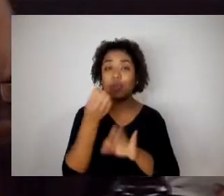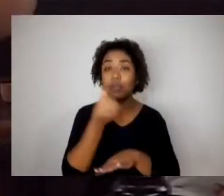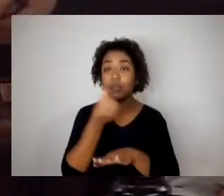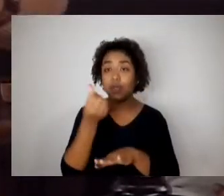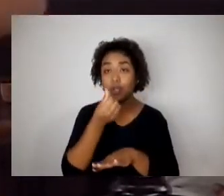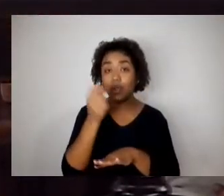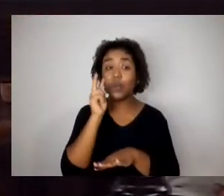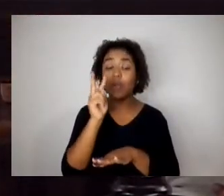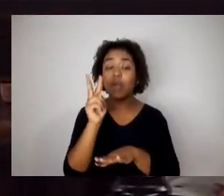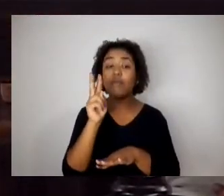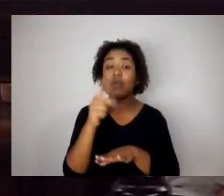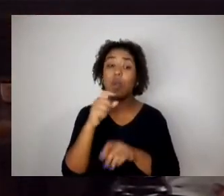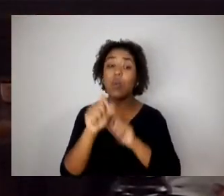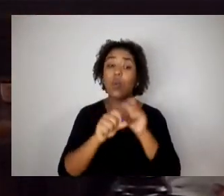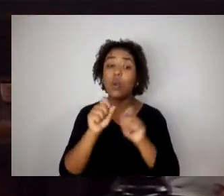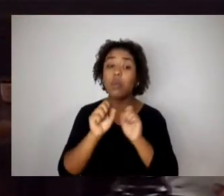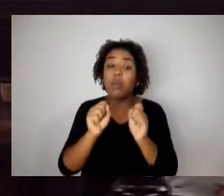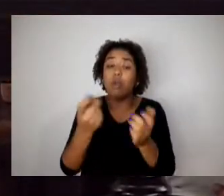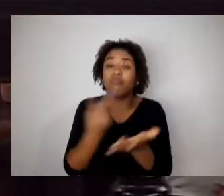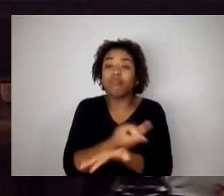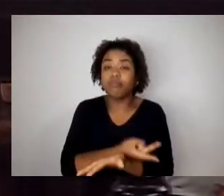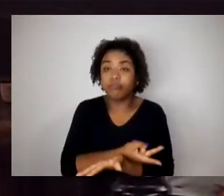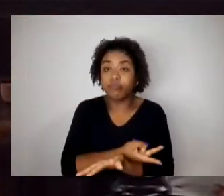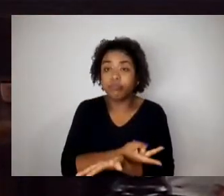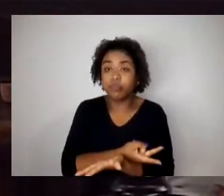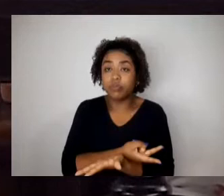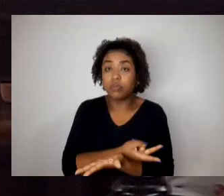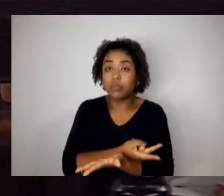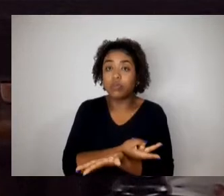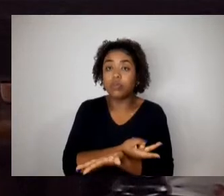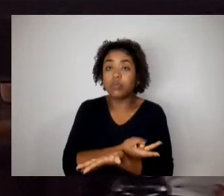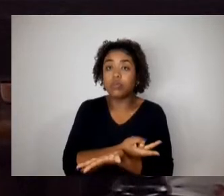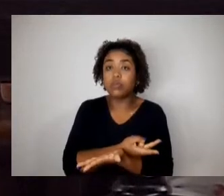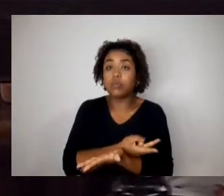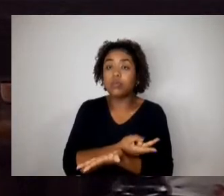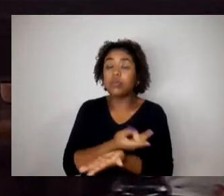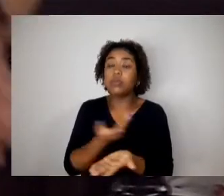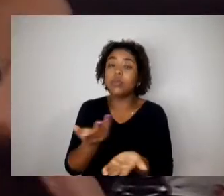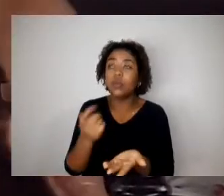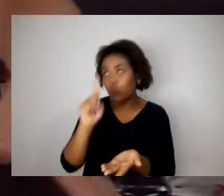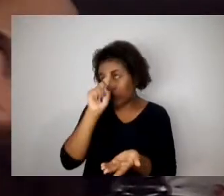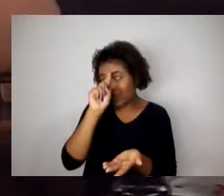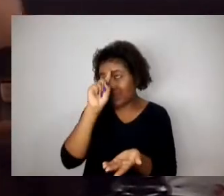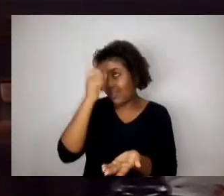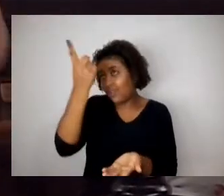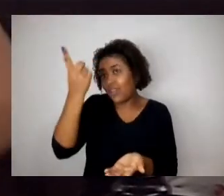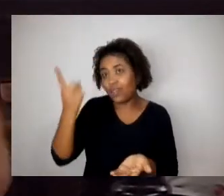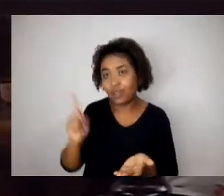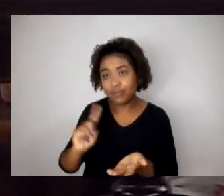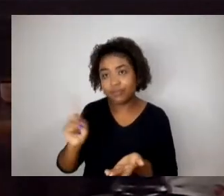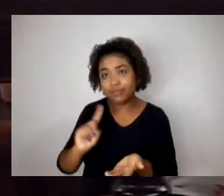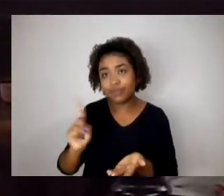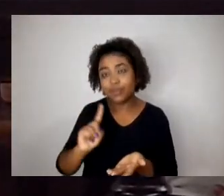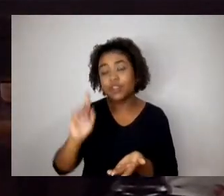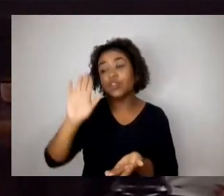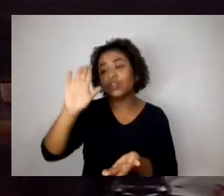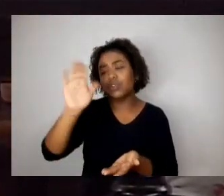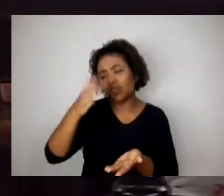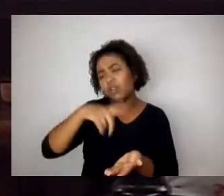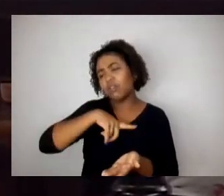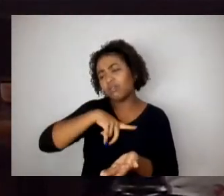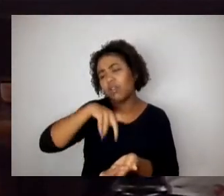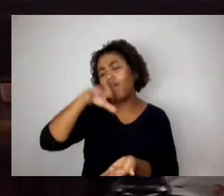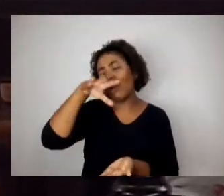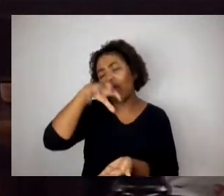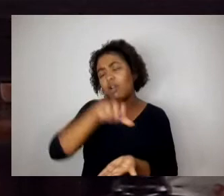sanção, ela é... Está prevista no... De fato, não foi criada, não foi inventada, ela está estabelecida já legalmente,